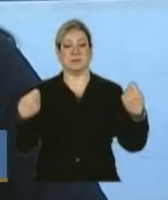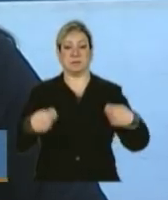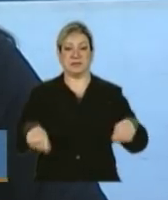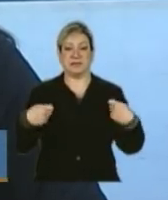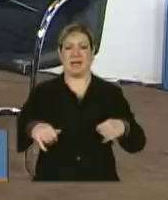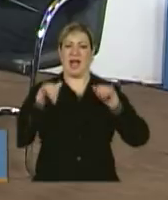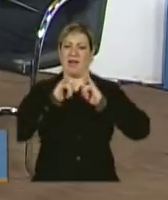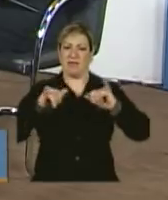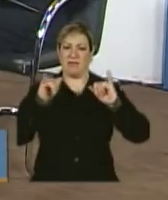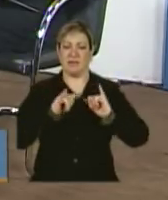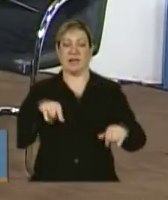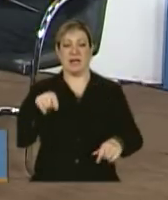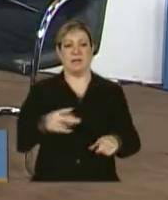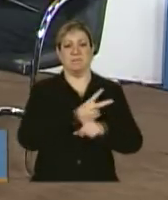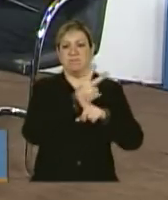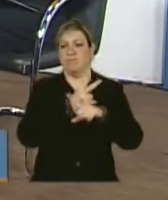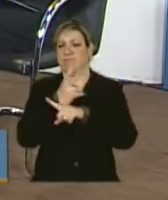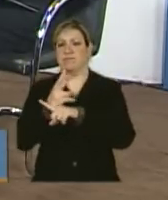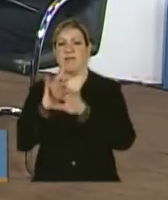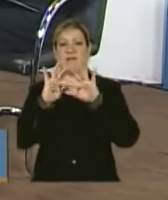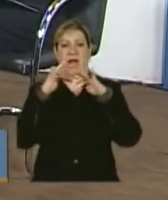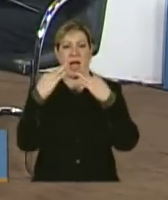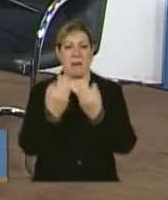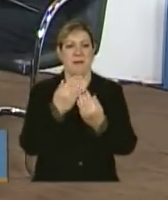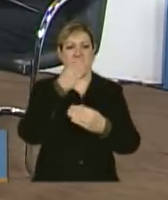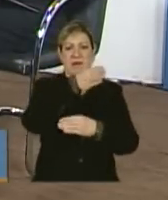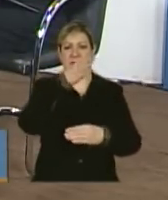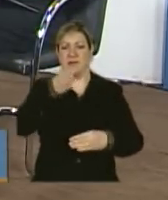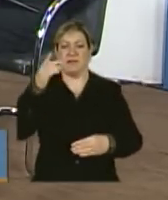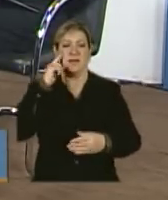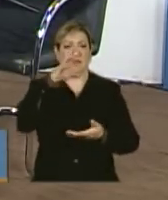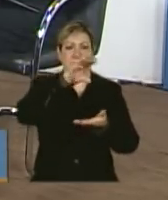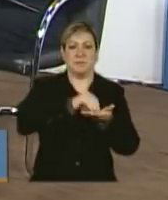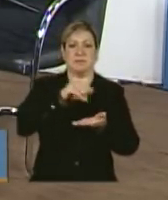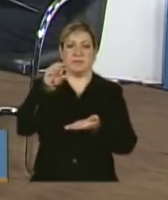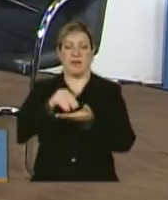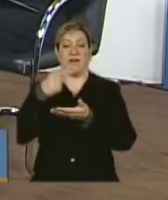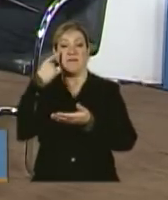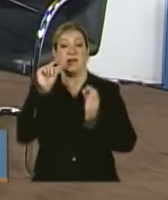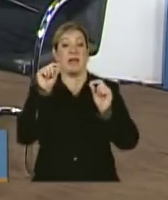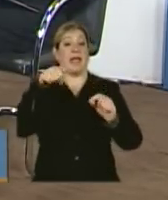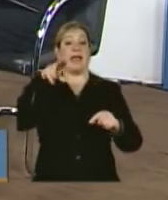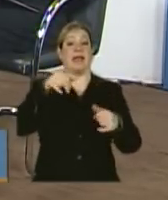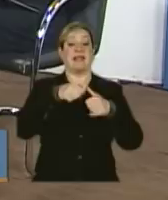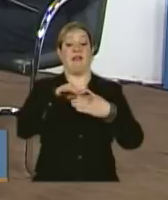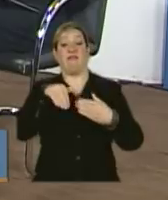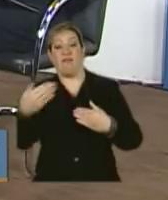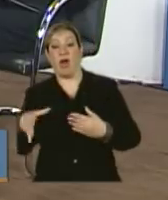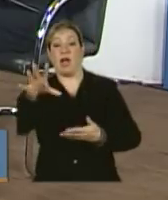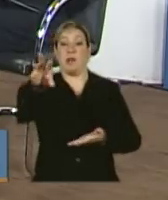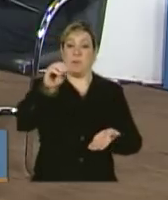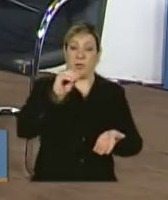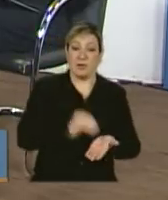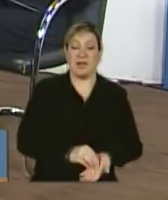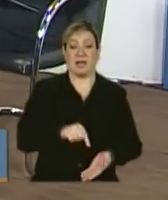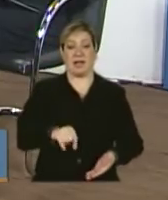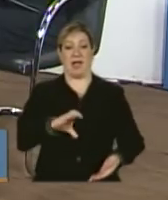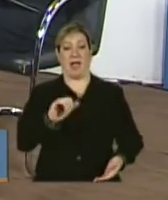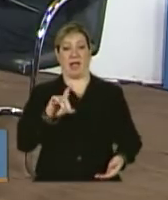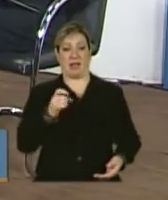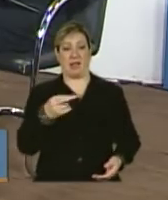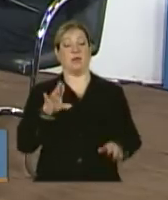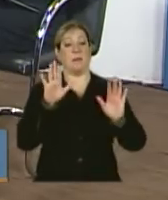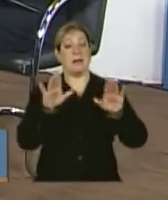de que a busca ativa no âmbito do cadastro único significa, sim, identificar quem está fora e incluir no cadastro, mas